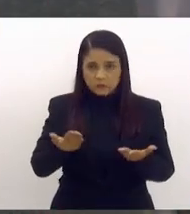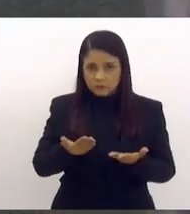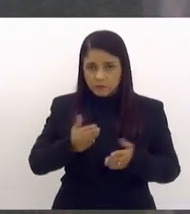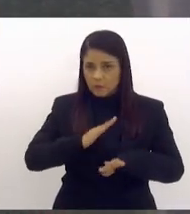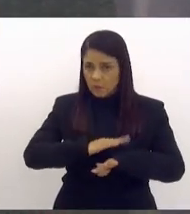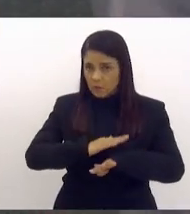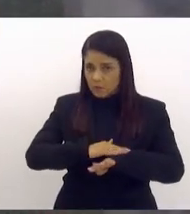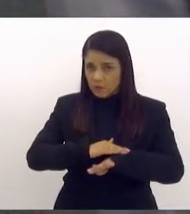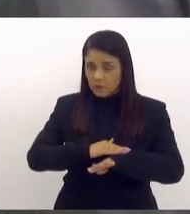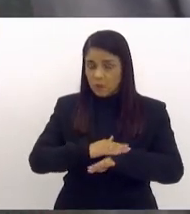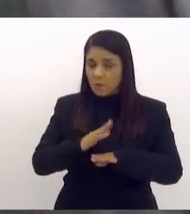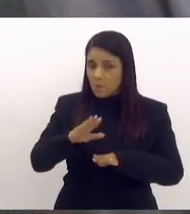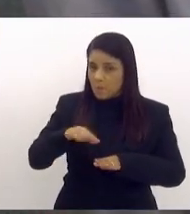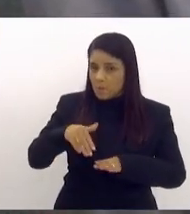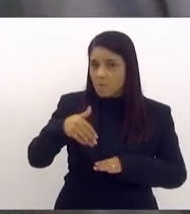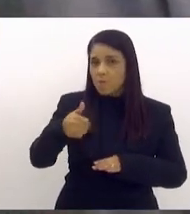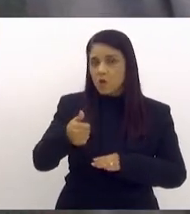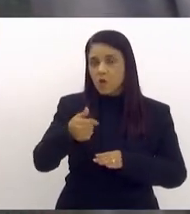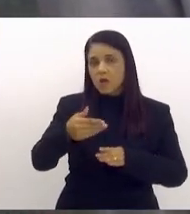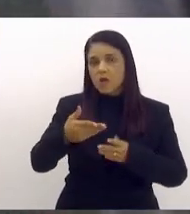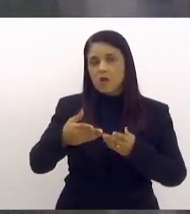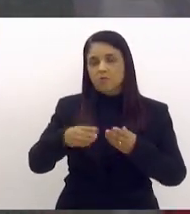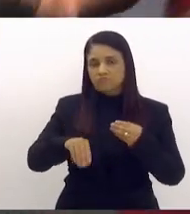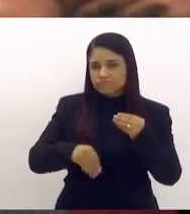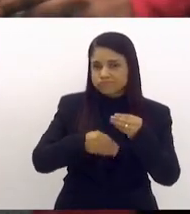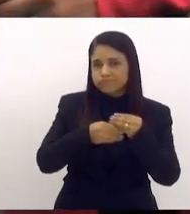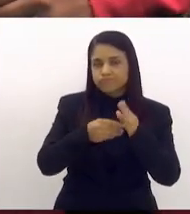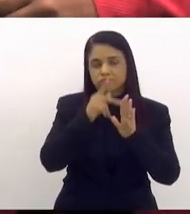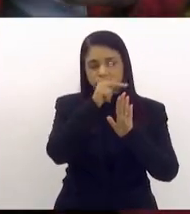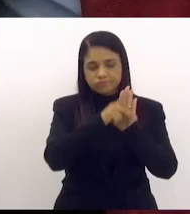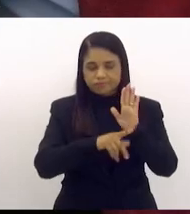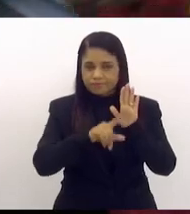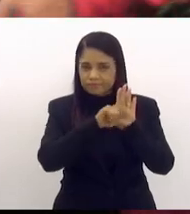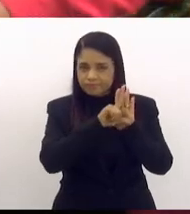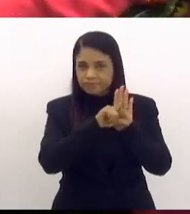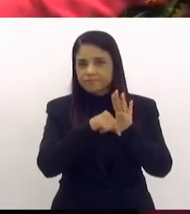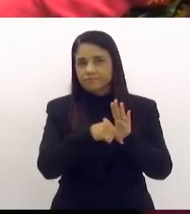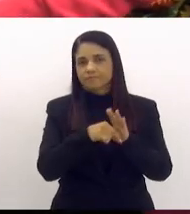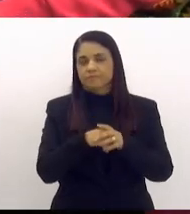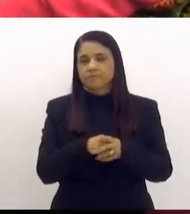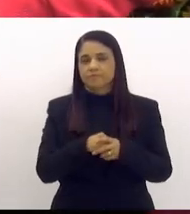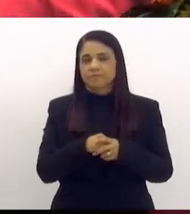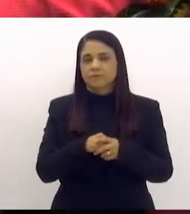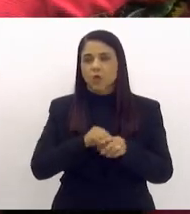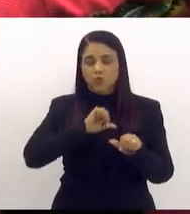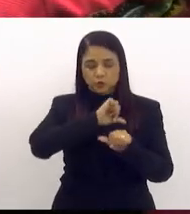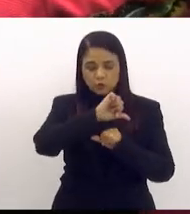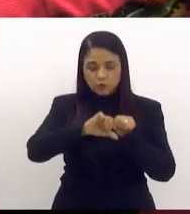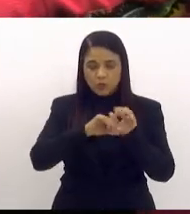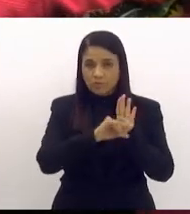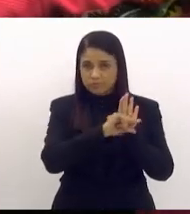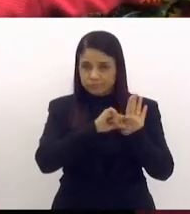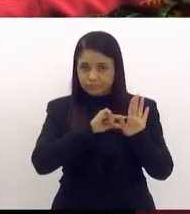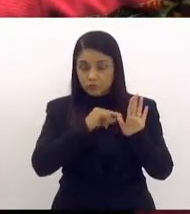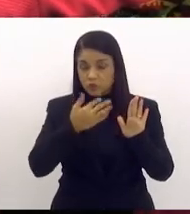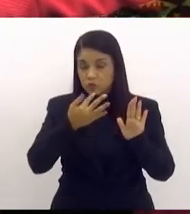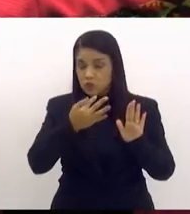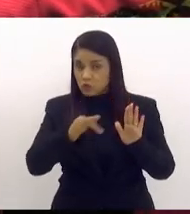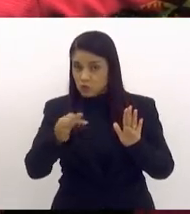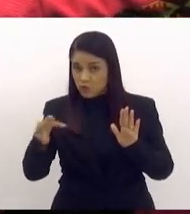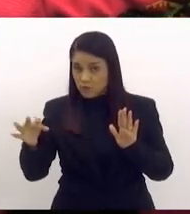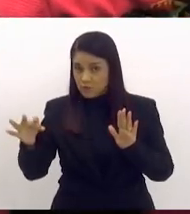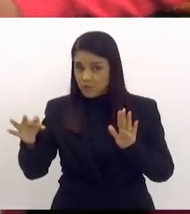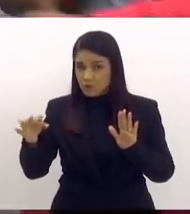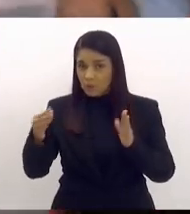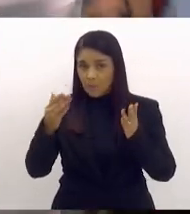pode melhorar o processo desse PL, que é trocar o sofrimento psíquico por